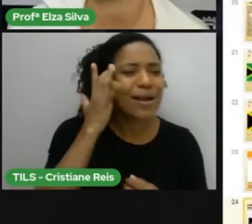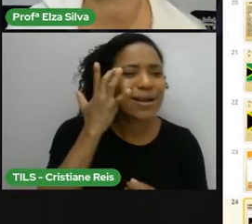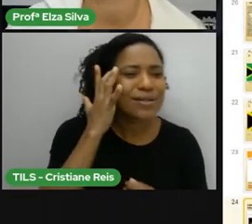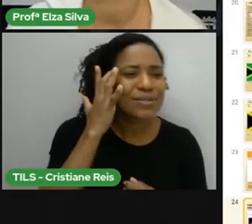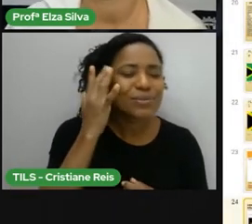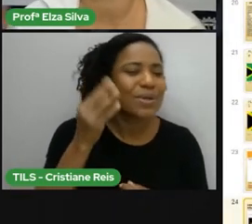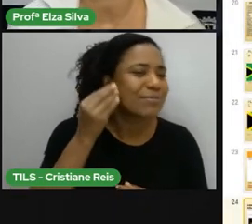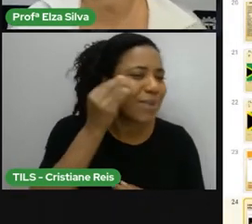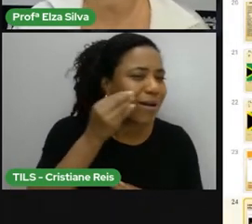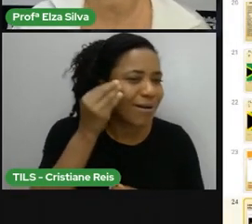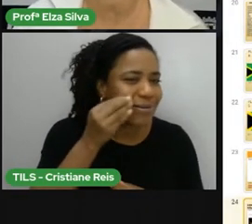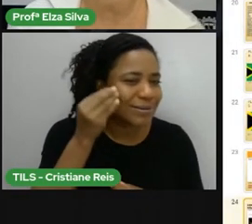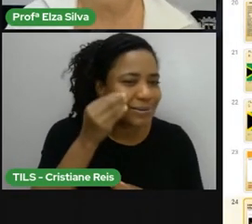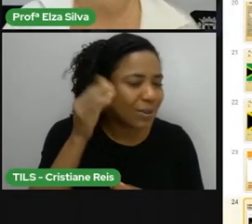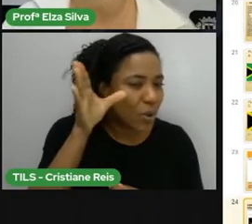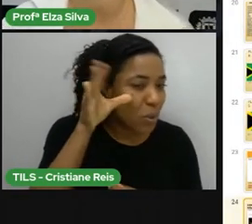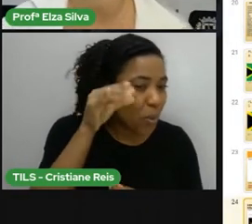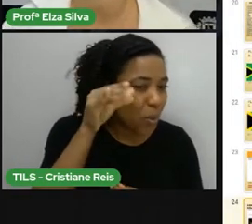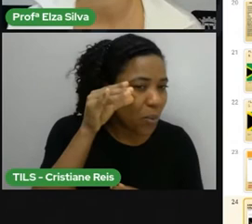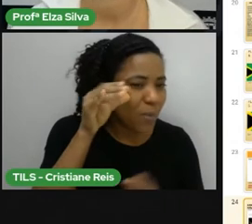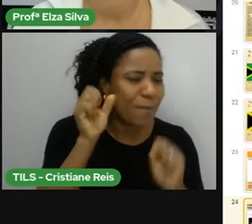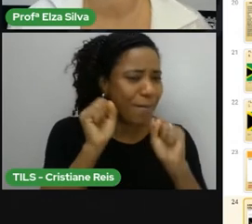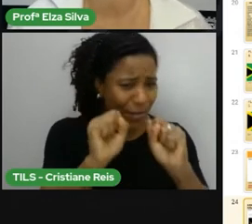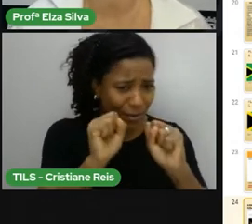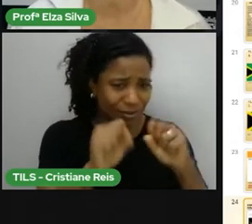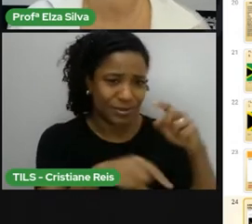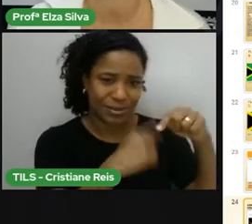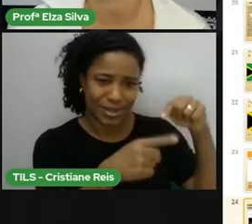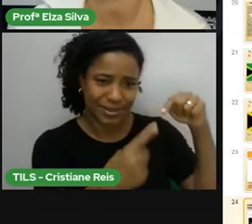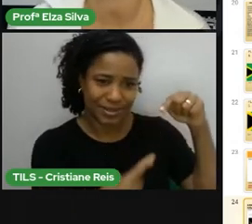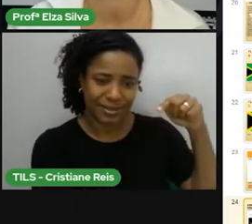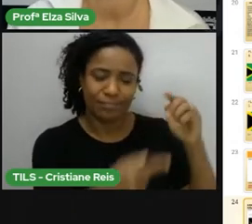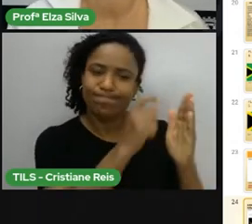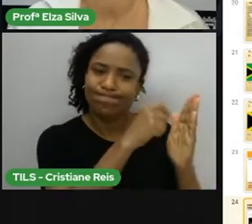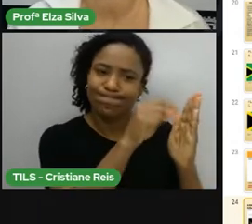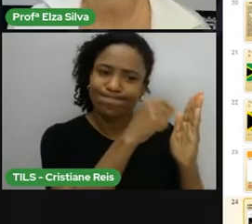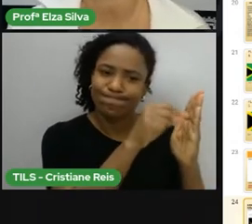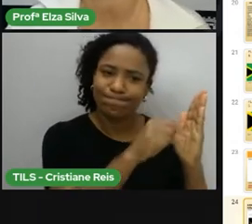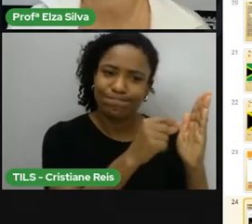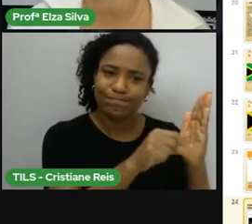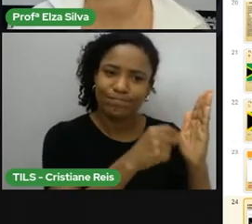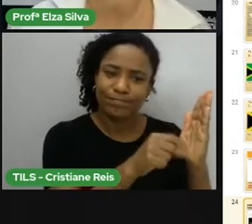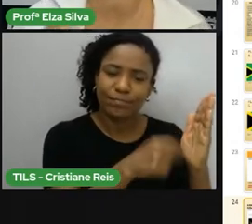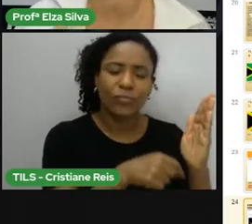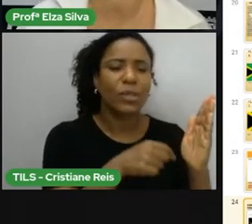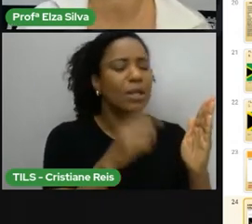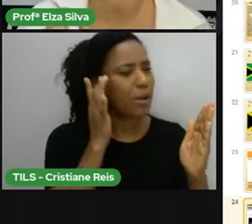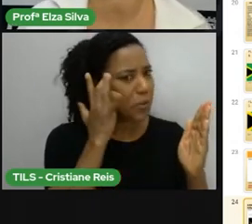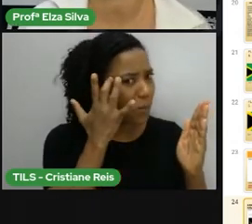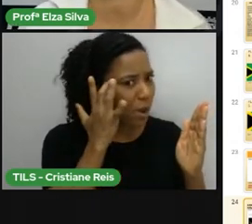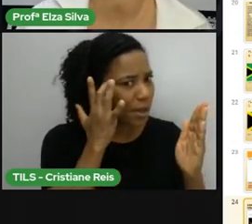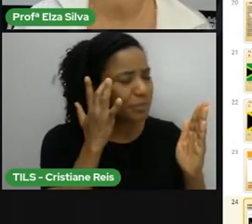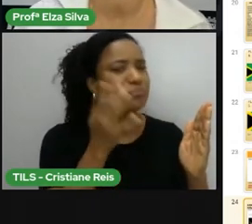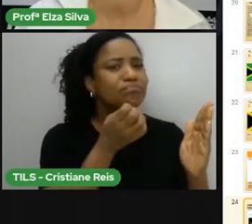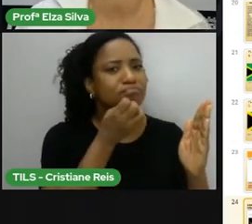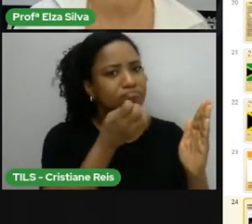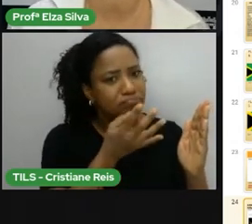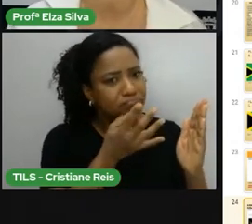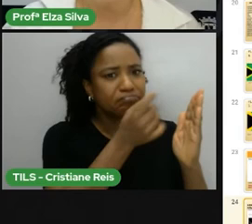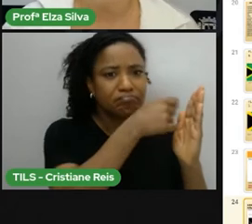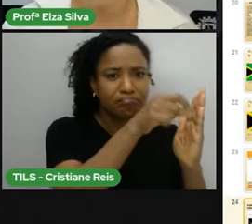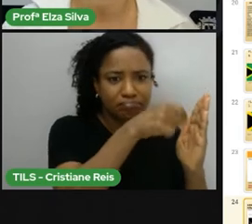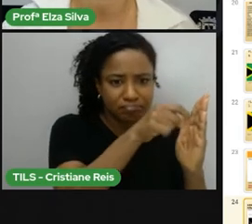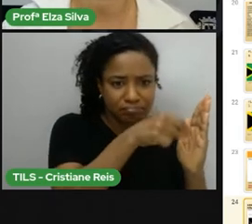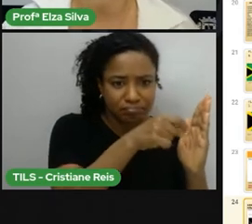experiência? Registre lá No seu caderninho Comente um pouco Sobre essa experiência Que você acabou De